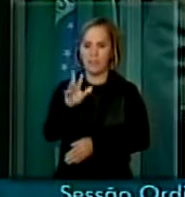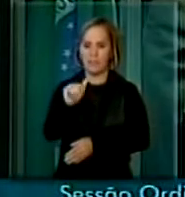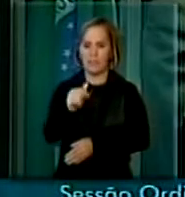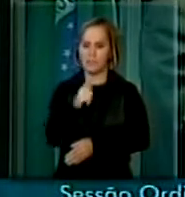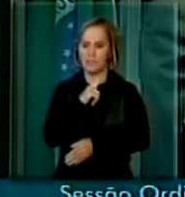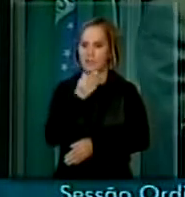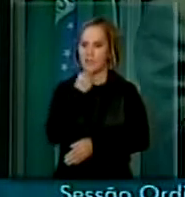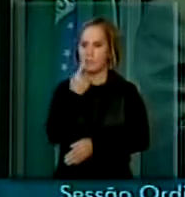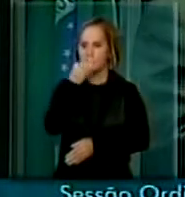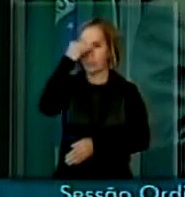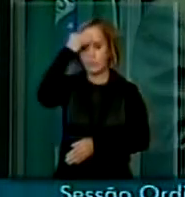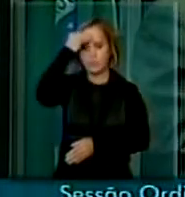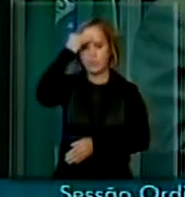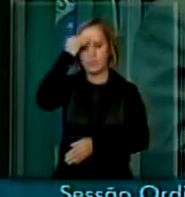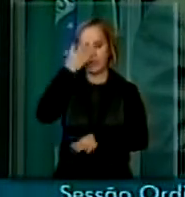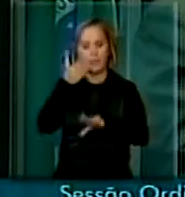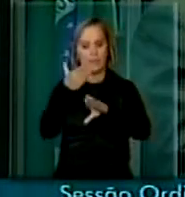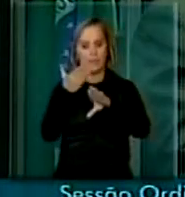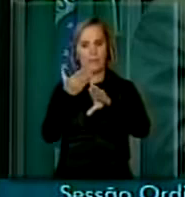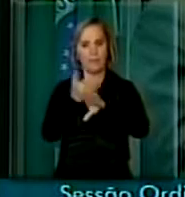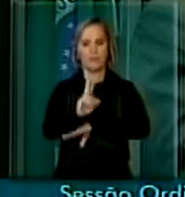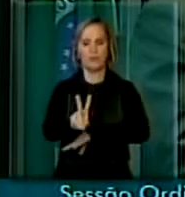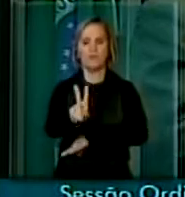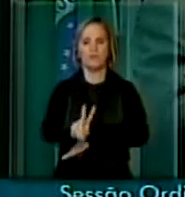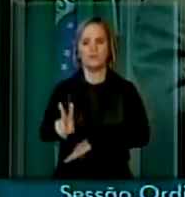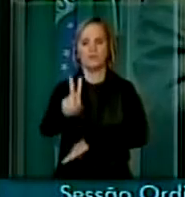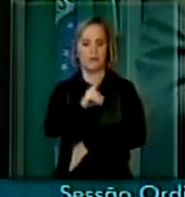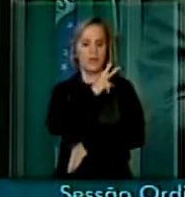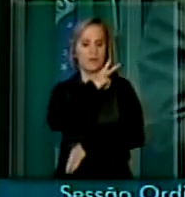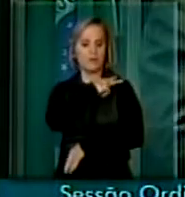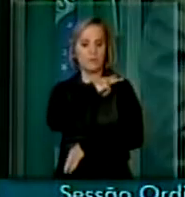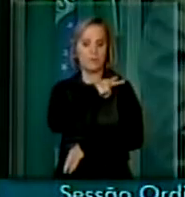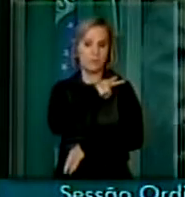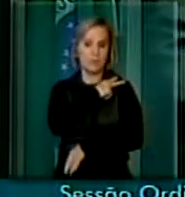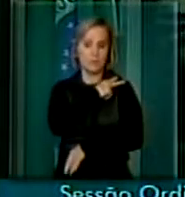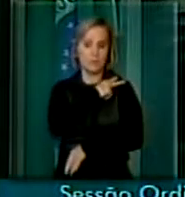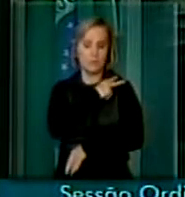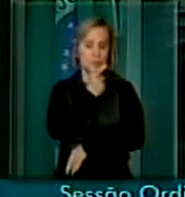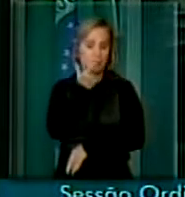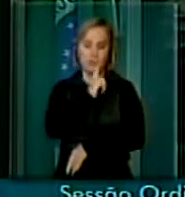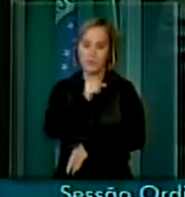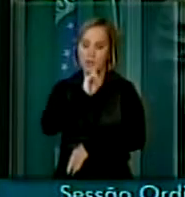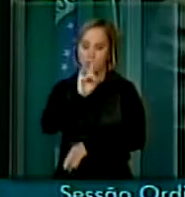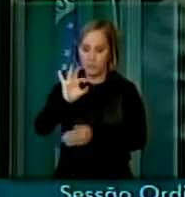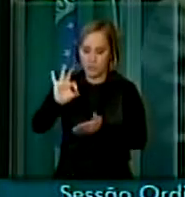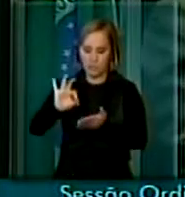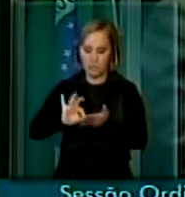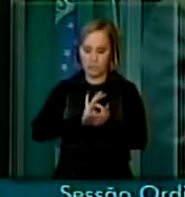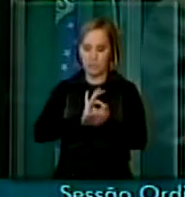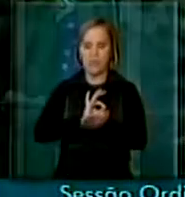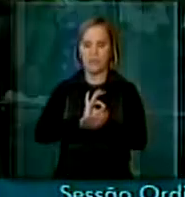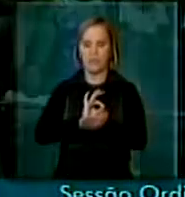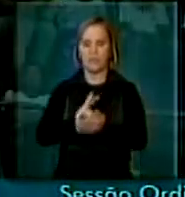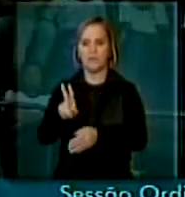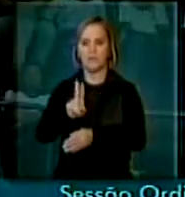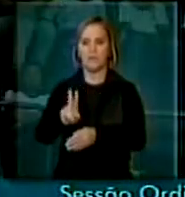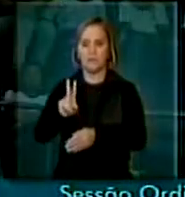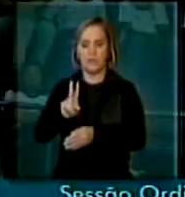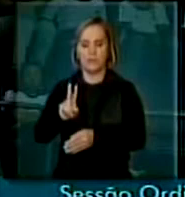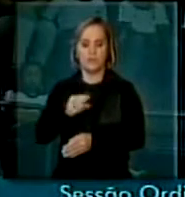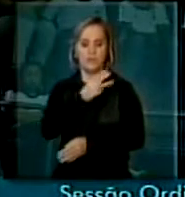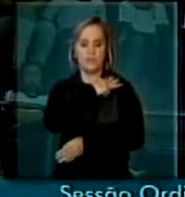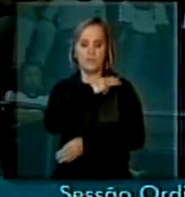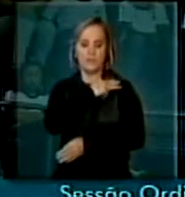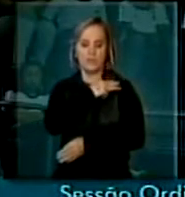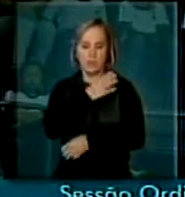dela passou no vestibular ao final do segundo ano, não pôde ser matriculado, fez de novo no meio do terceiro ano, passou de novo